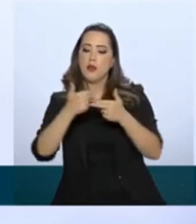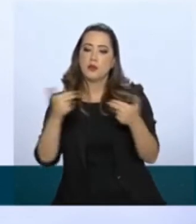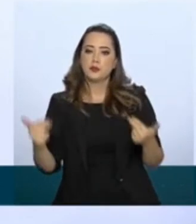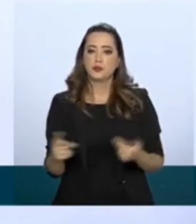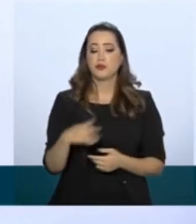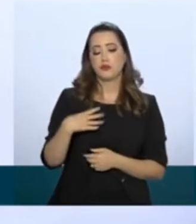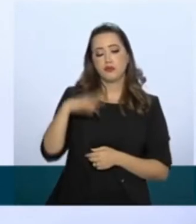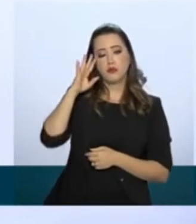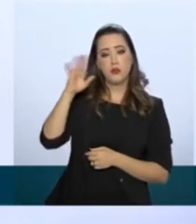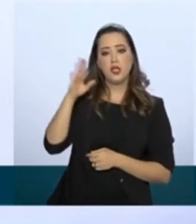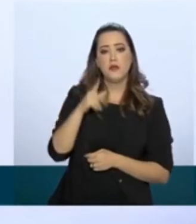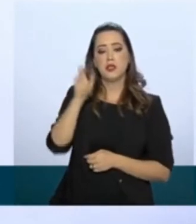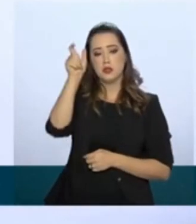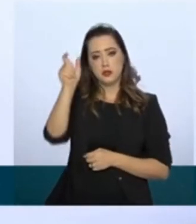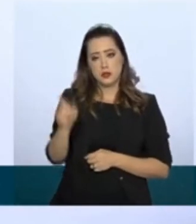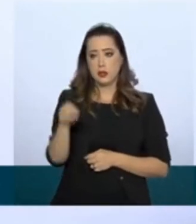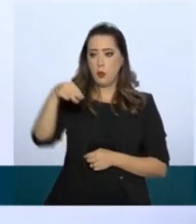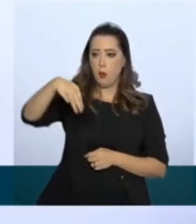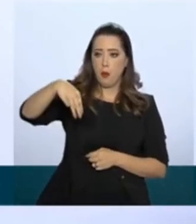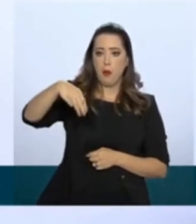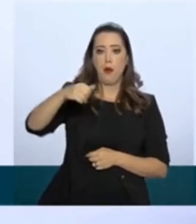tivesse um filho embaixador aqui.